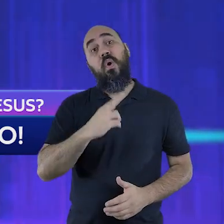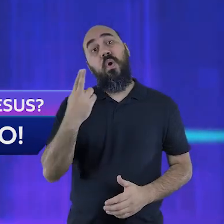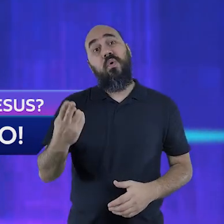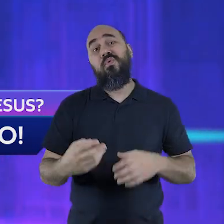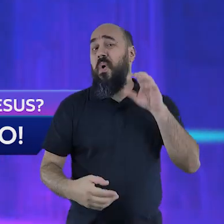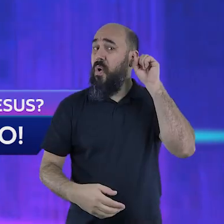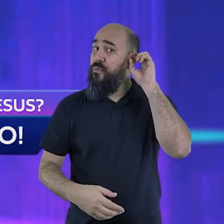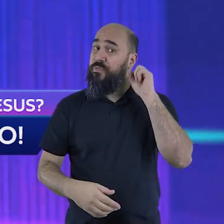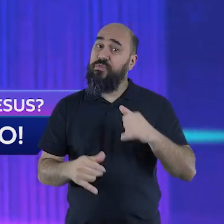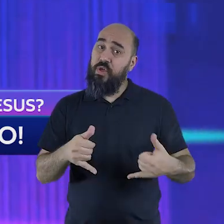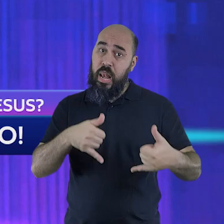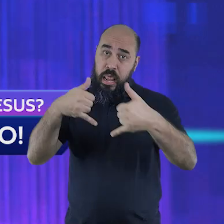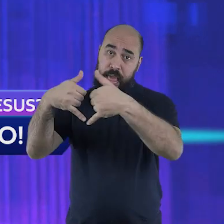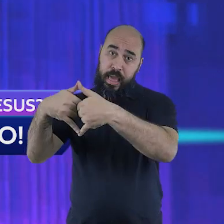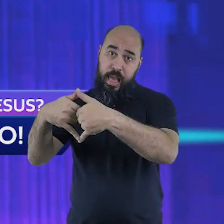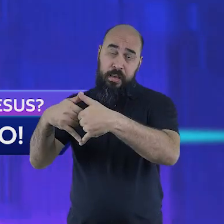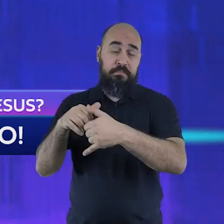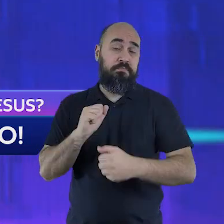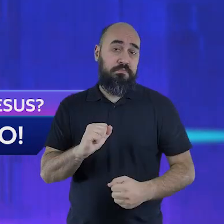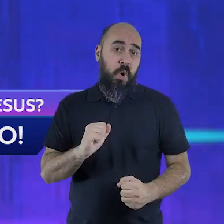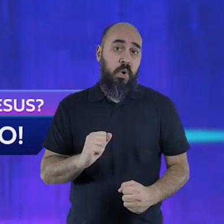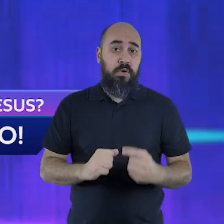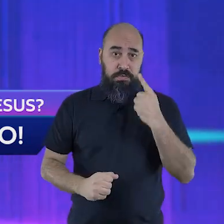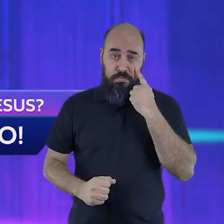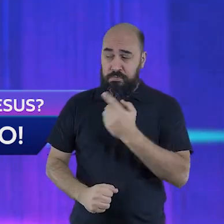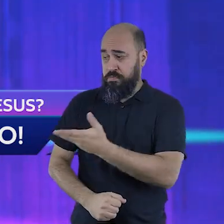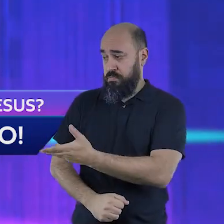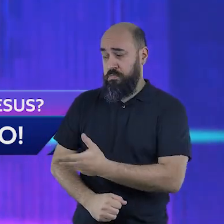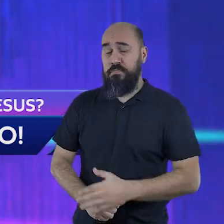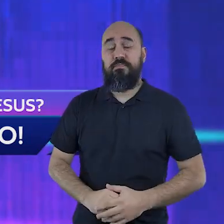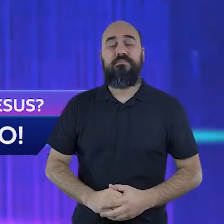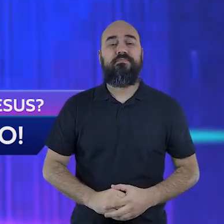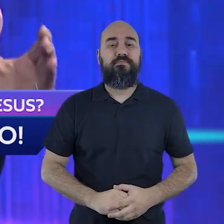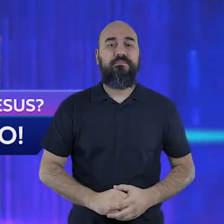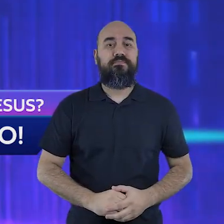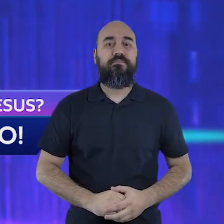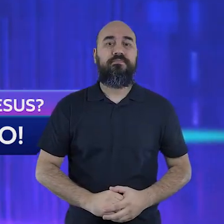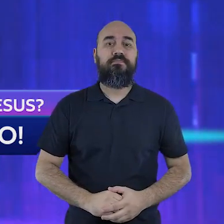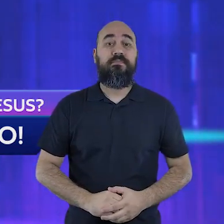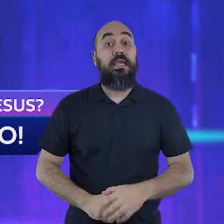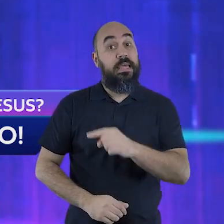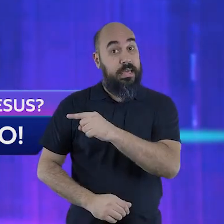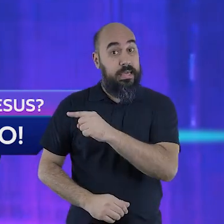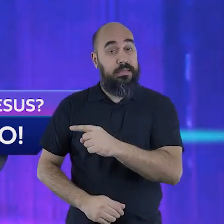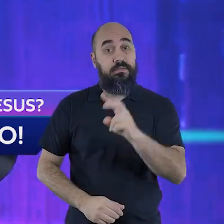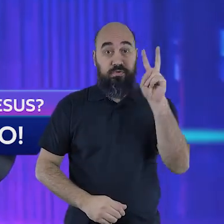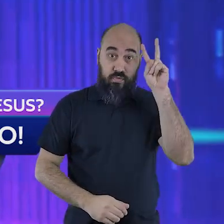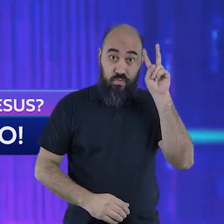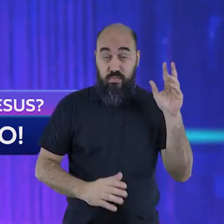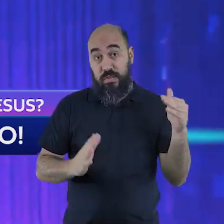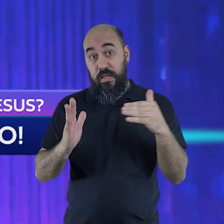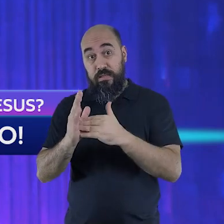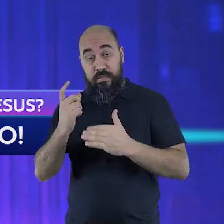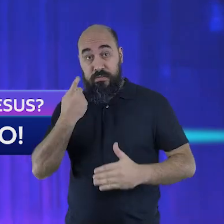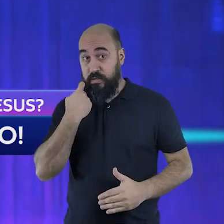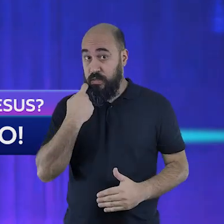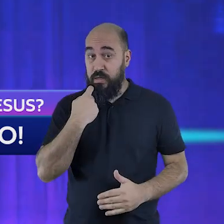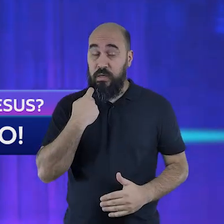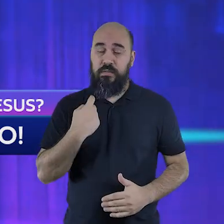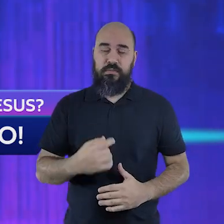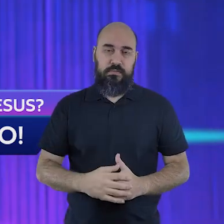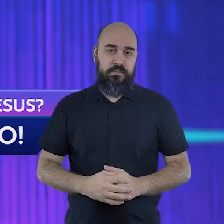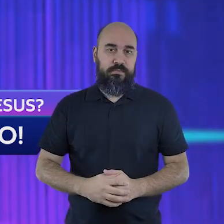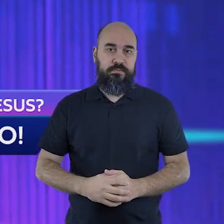no número 12-21-27-31-21. Esse número funciona de segunda a sexta em horário comercial. Ou ainda